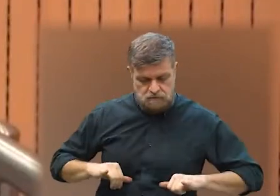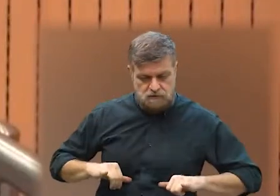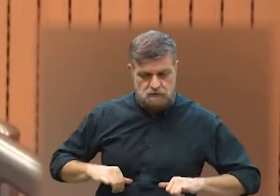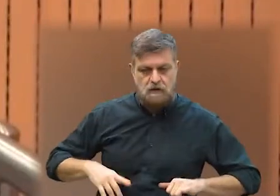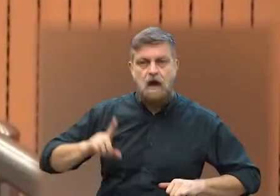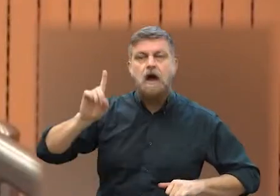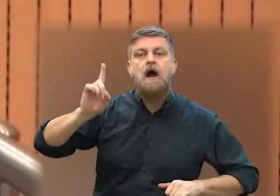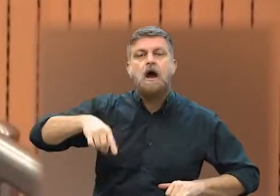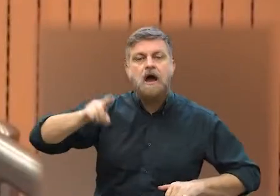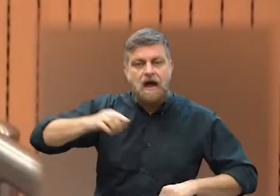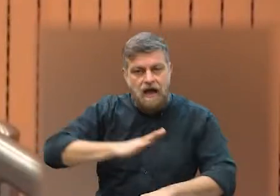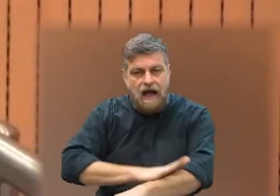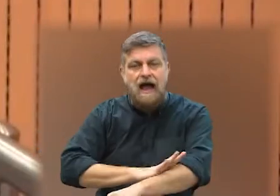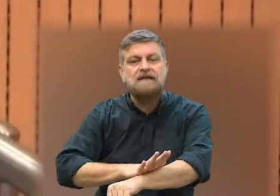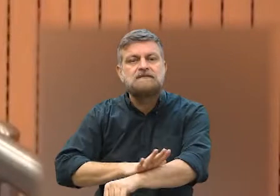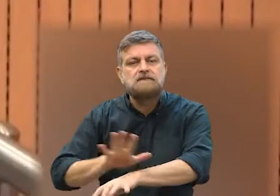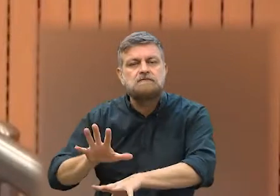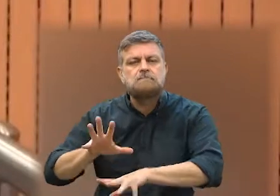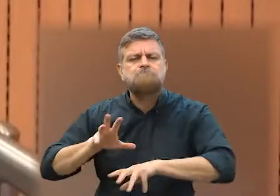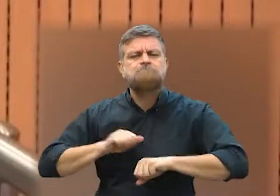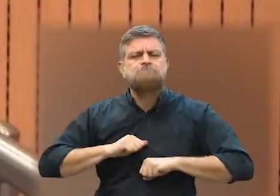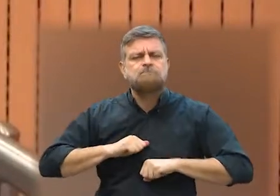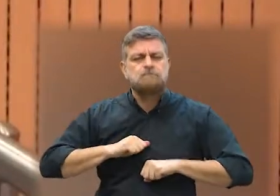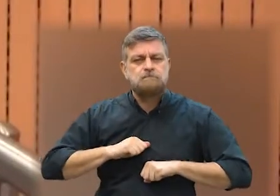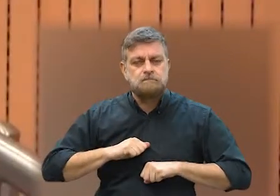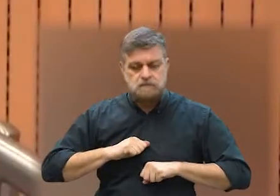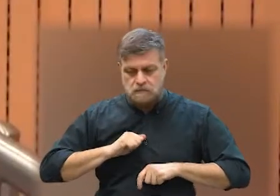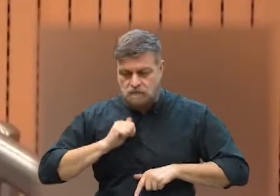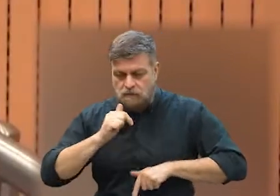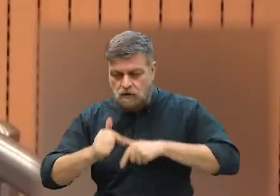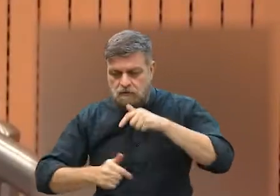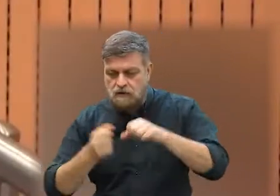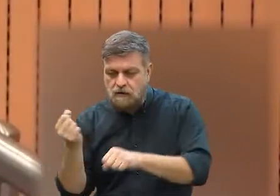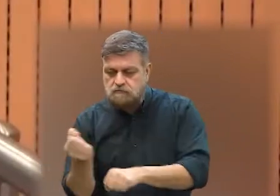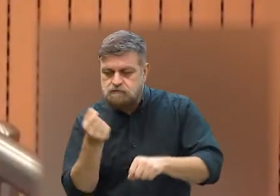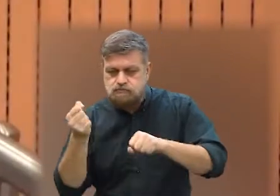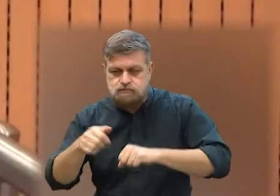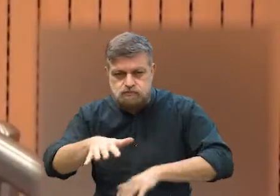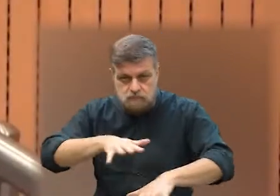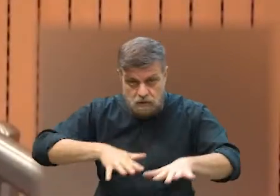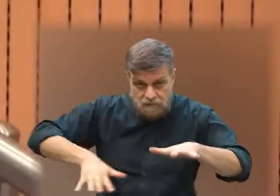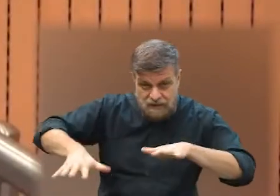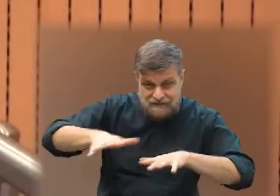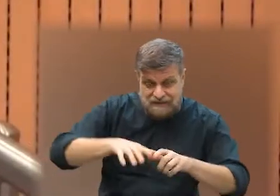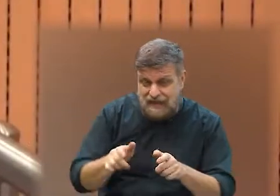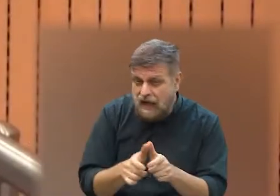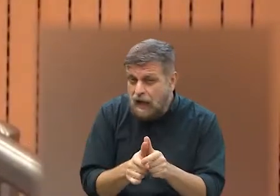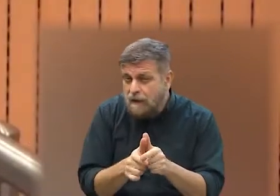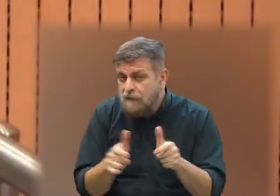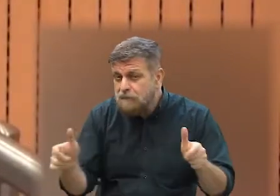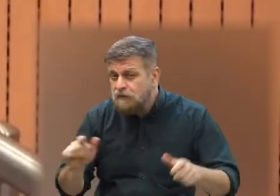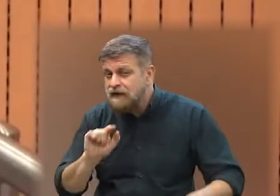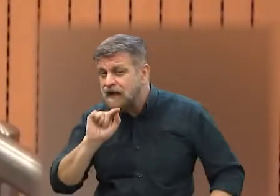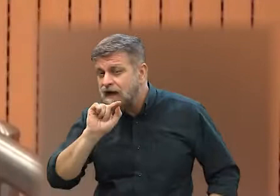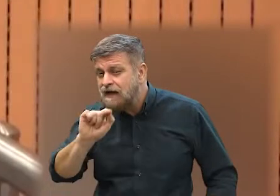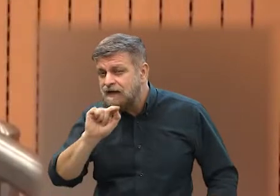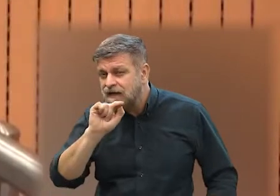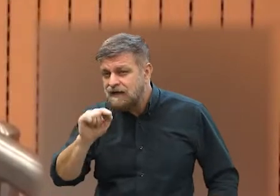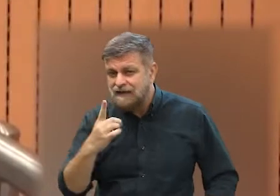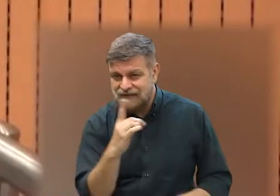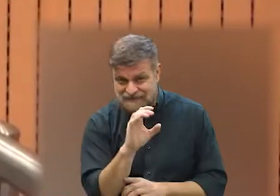ali que a gente sofreu foi um racismo. Quando se fala do trabalho doméstico, a maioria,